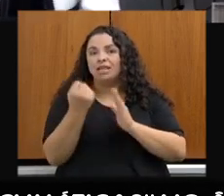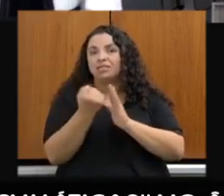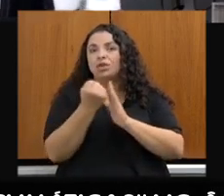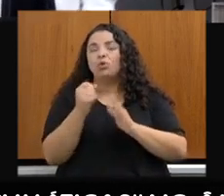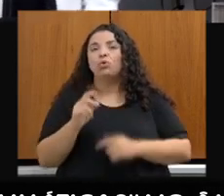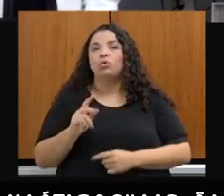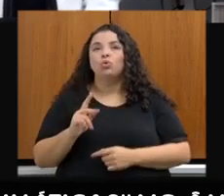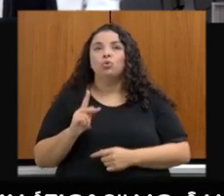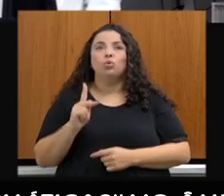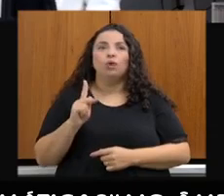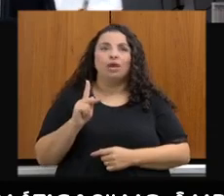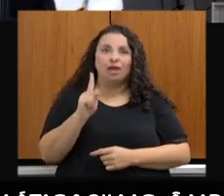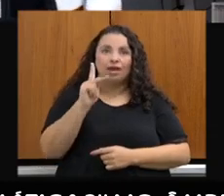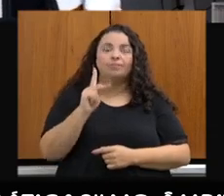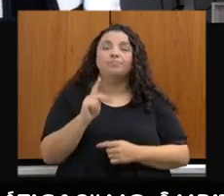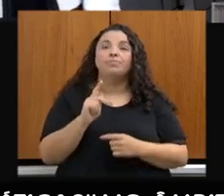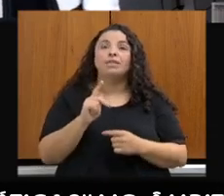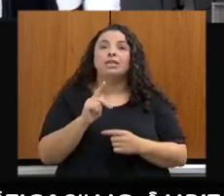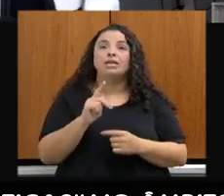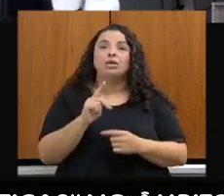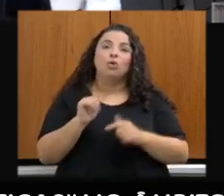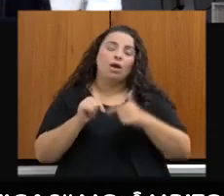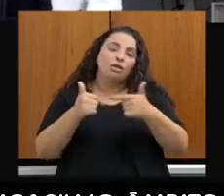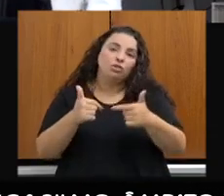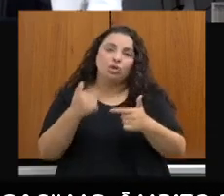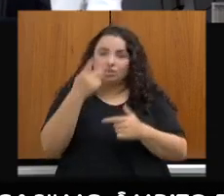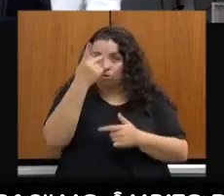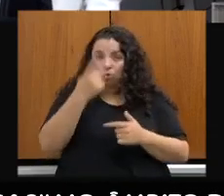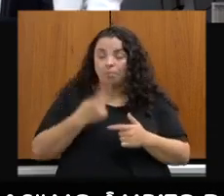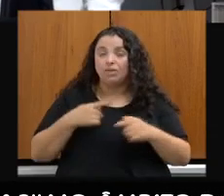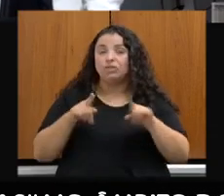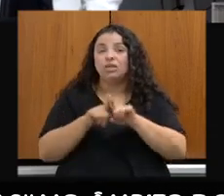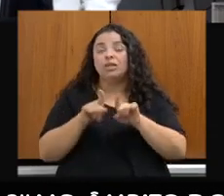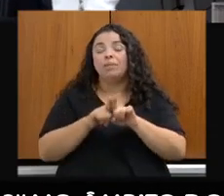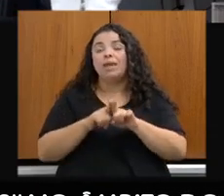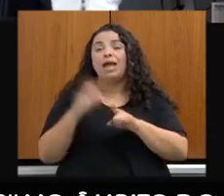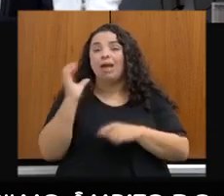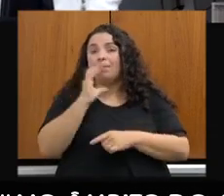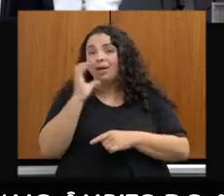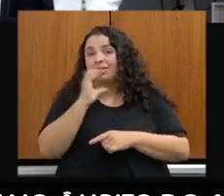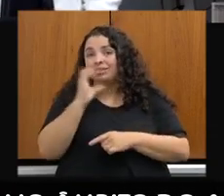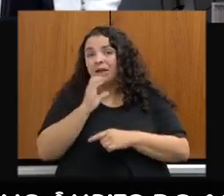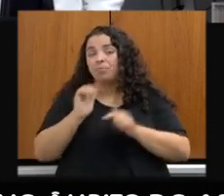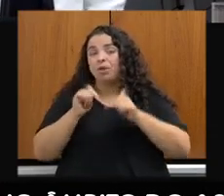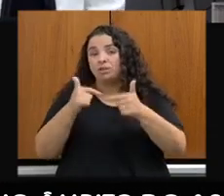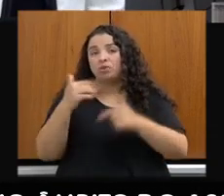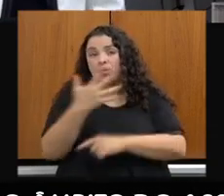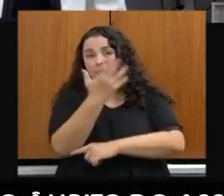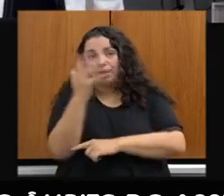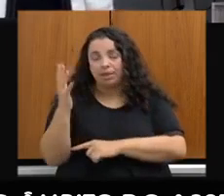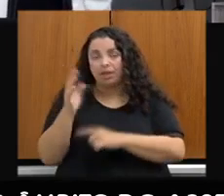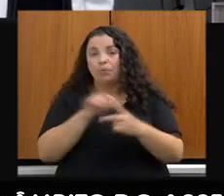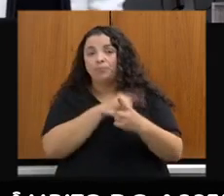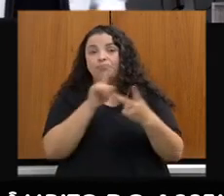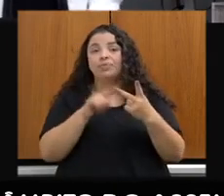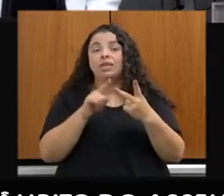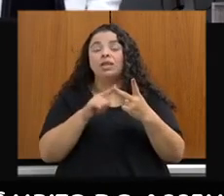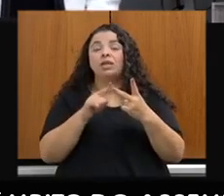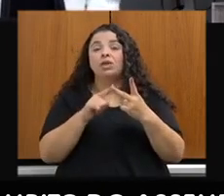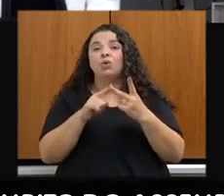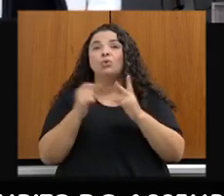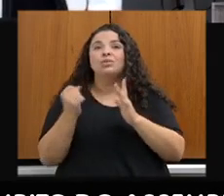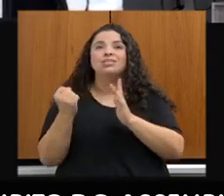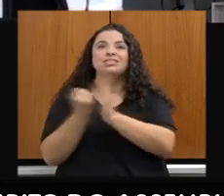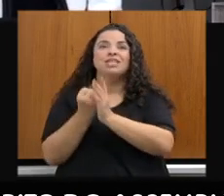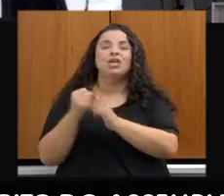e acelerar a regularização ambiental através do PRA, no Estado de Minas Gerais. E o selo verde, que é